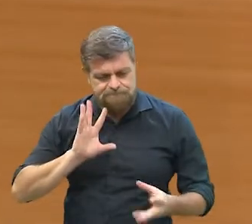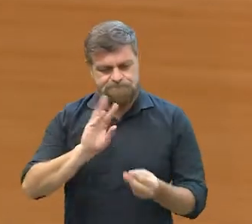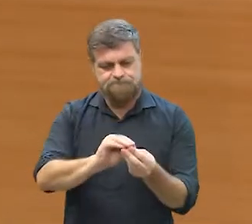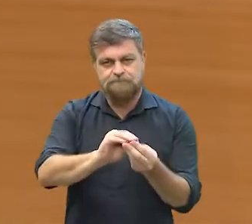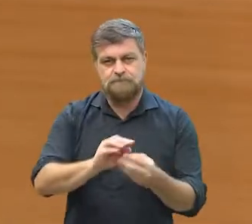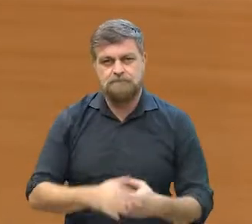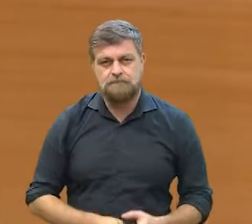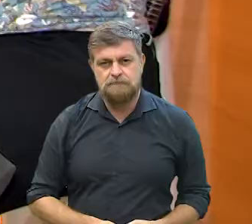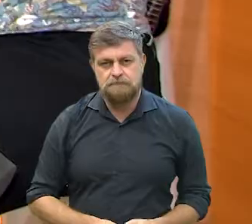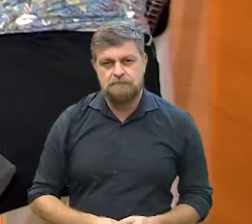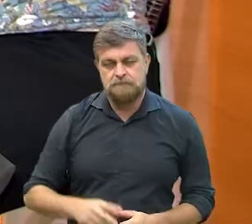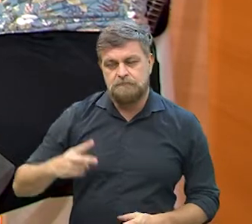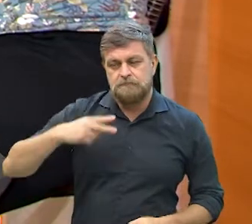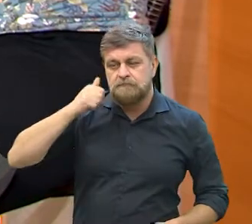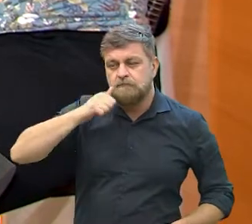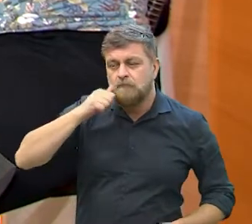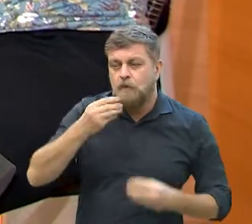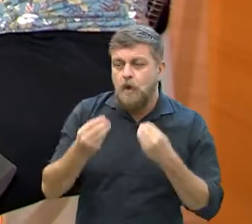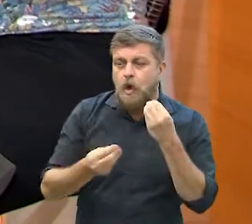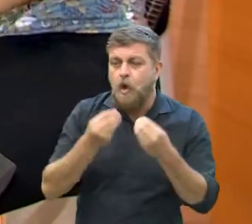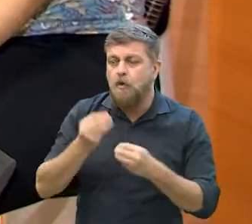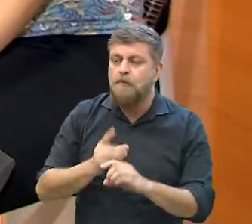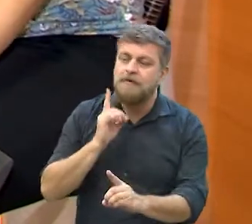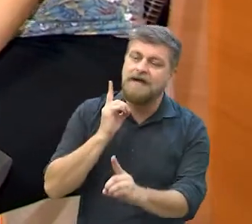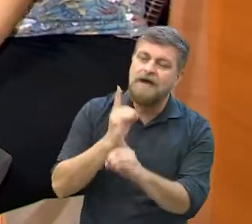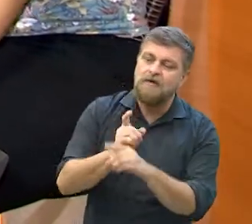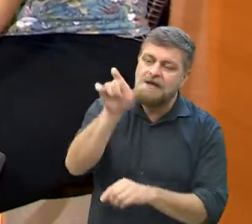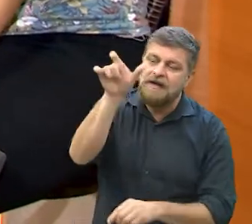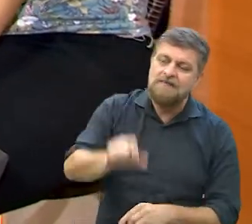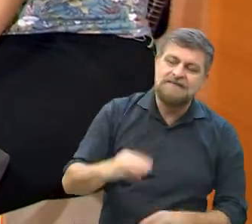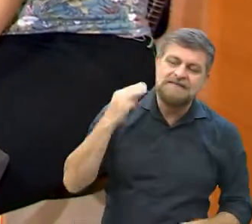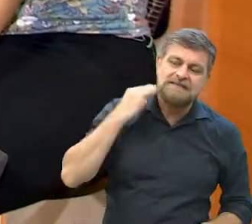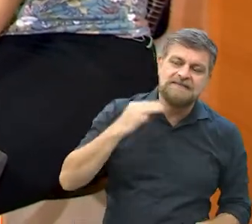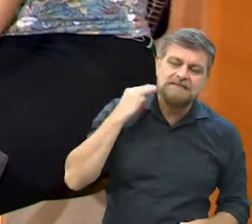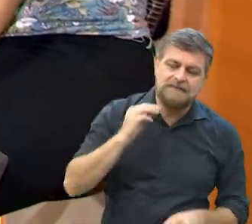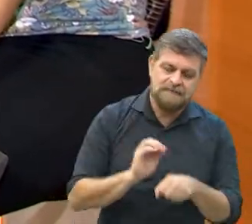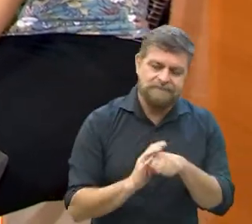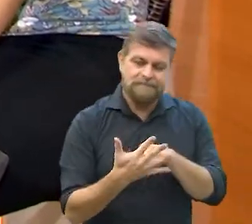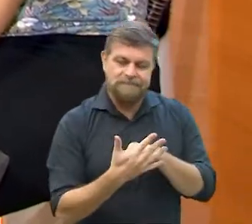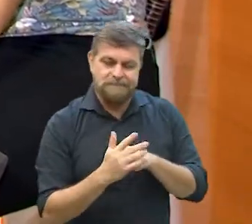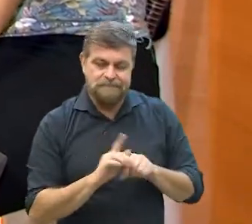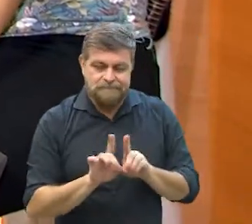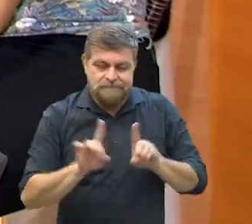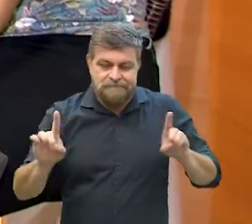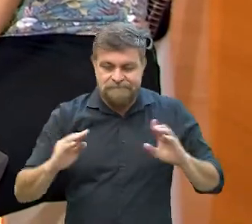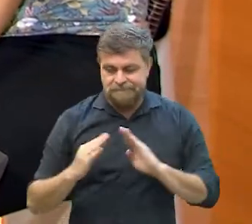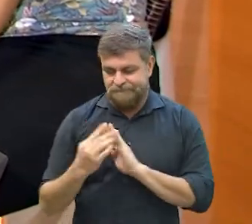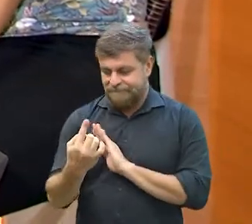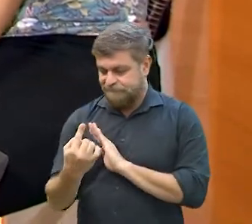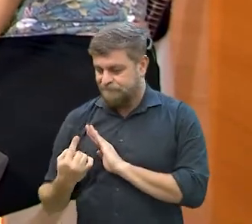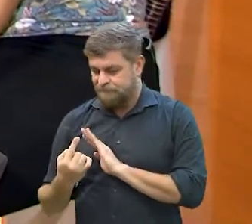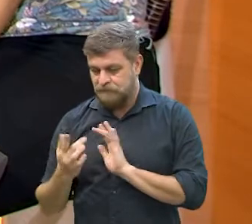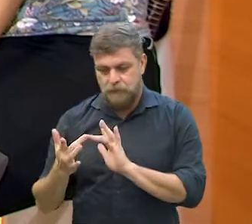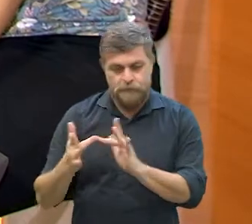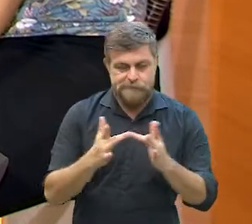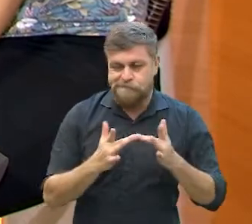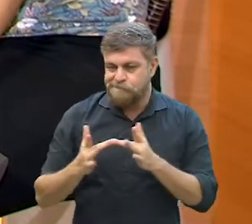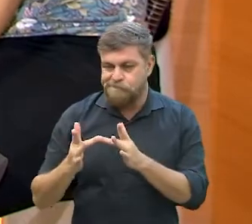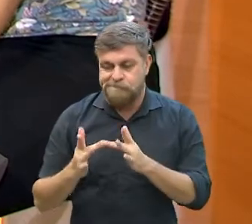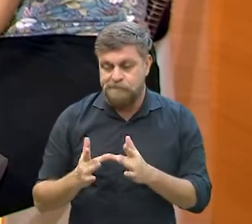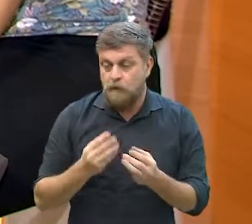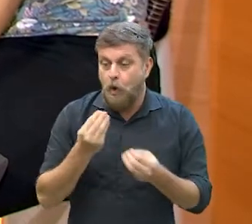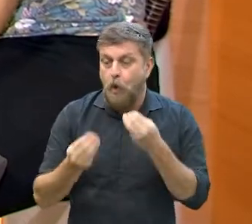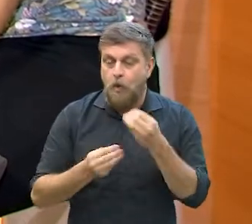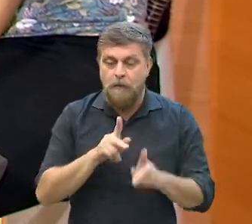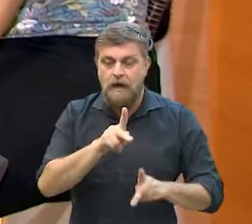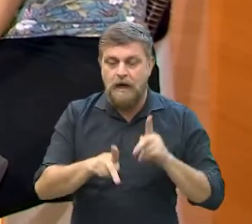mais concreto, né. Vereadora, como encontrar a senhora nessa situação de pandemia, de isolamento, que a não pode ter